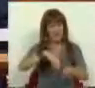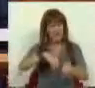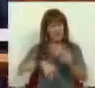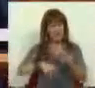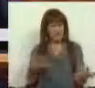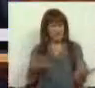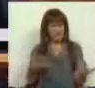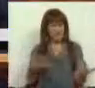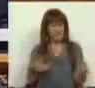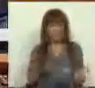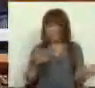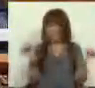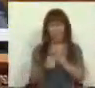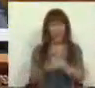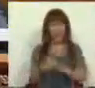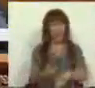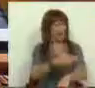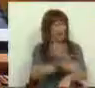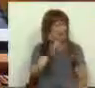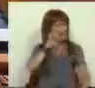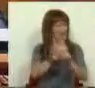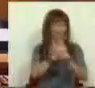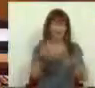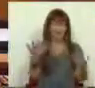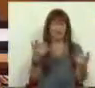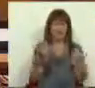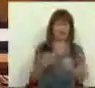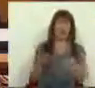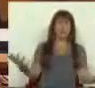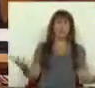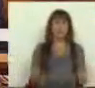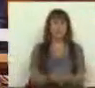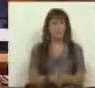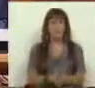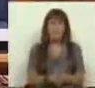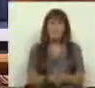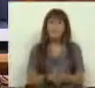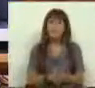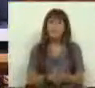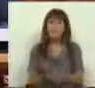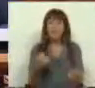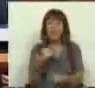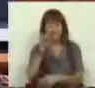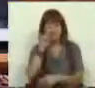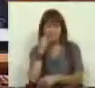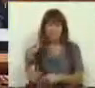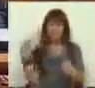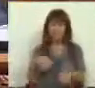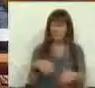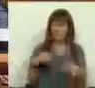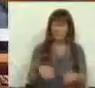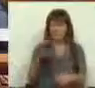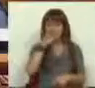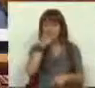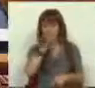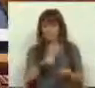a fazer precisamente o contrário do que exigiram então na oposição. É caso para desconfiar